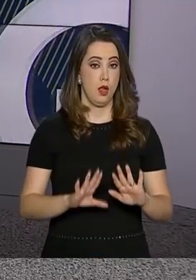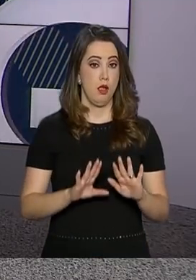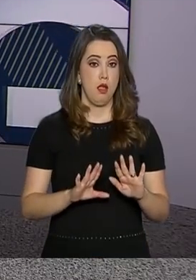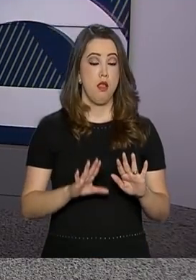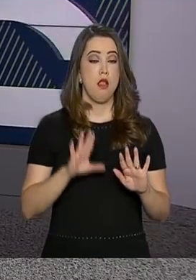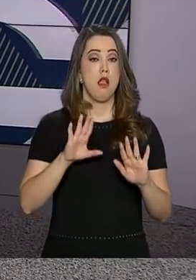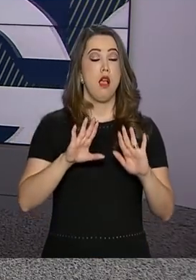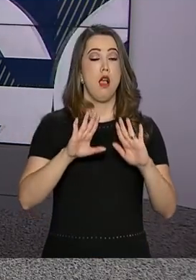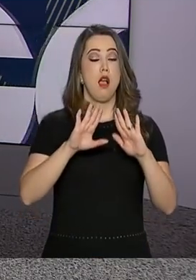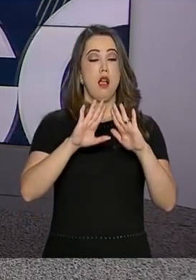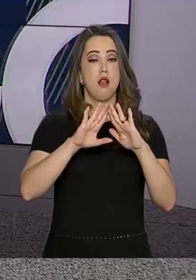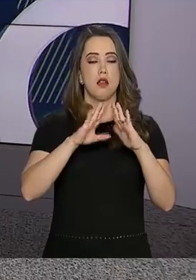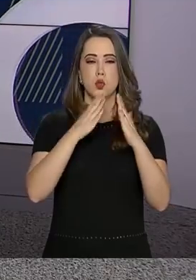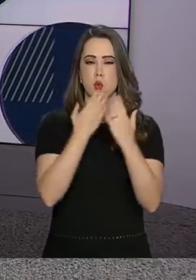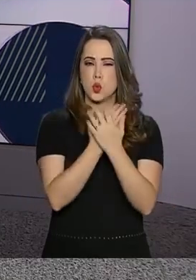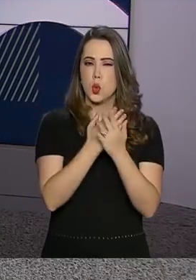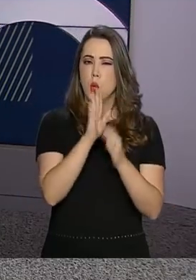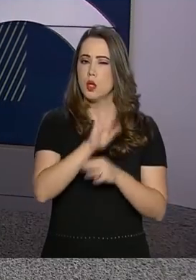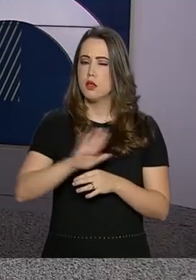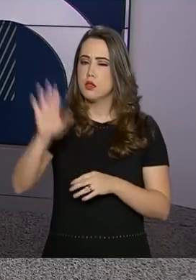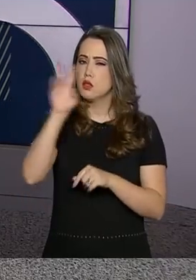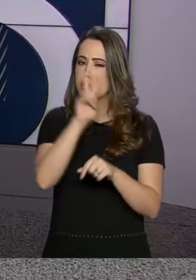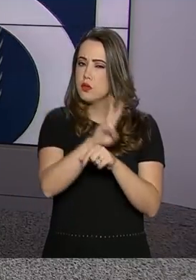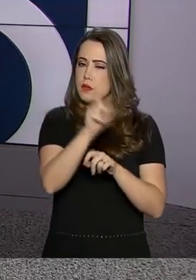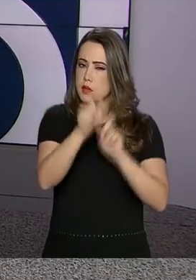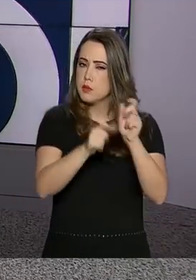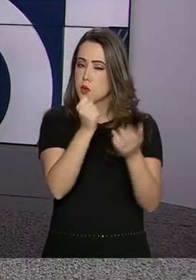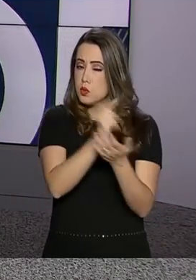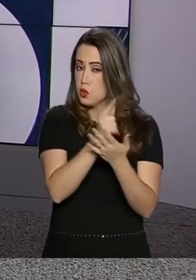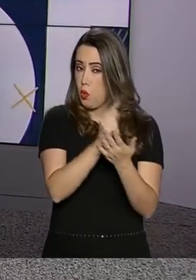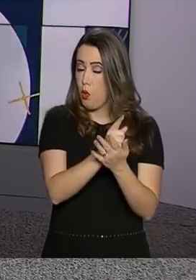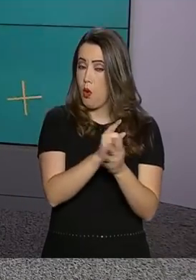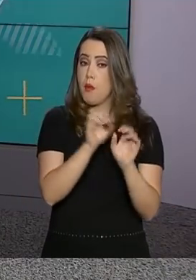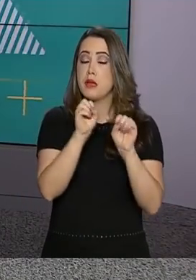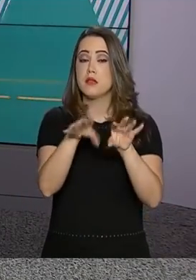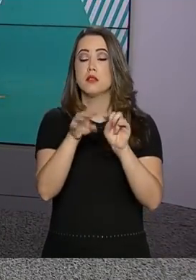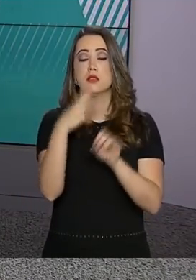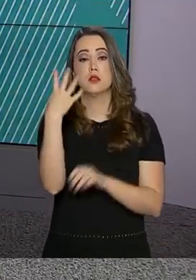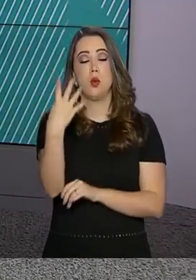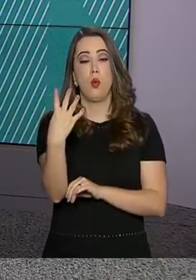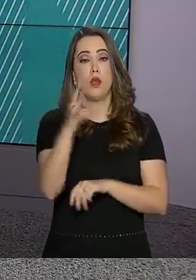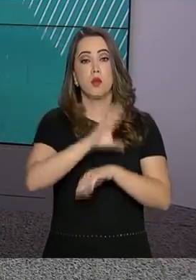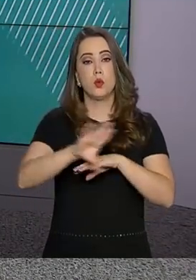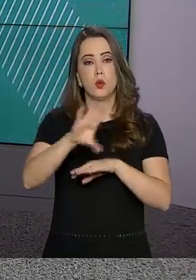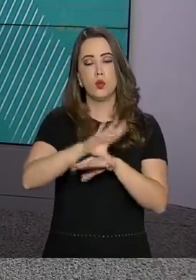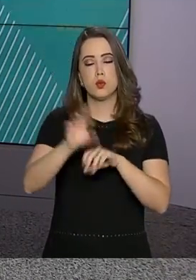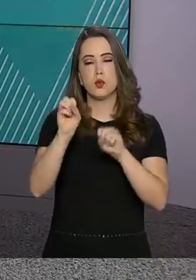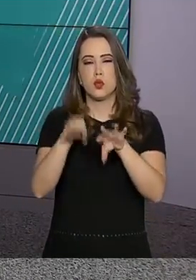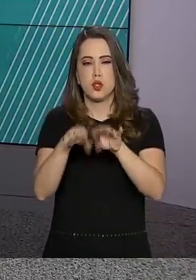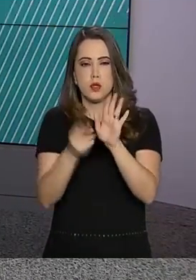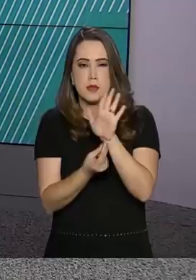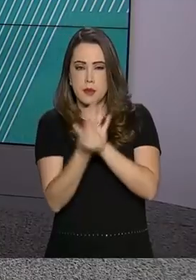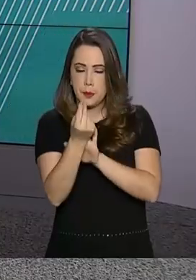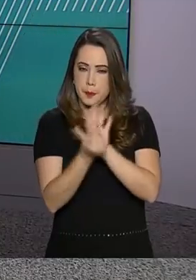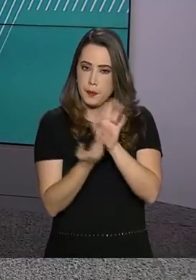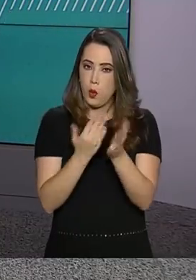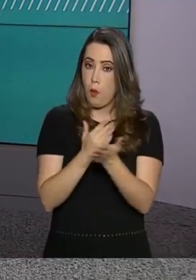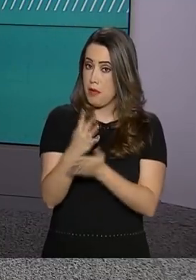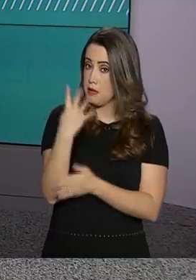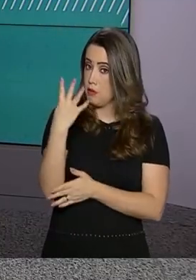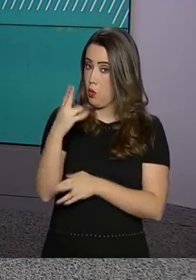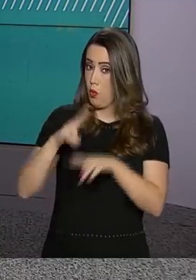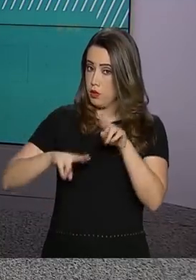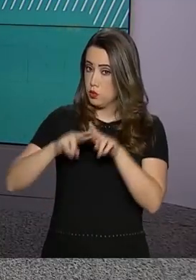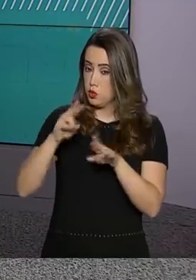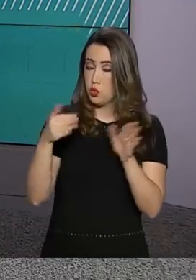Consumidor abriu as inscrições para quatro cursos de educação financeira. As aulas serão entre os dias 4 de junho e